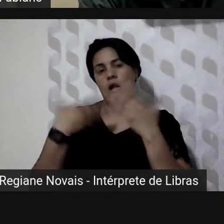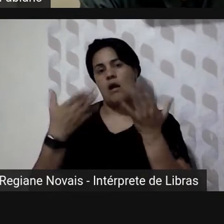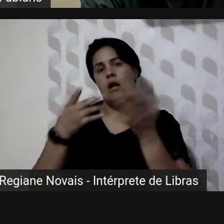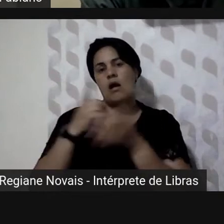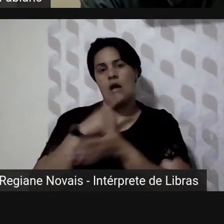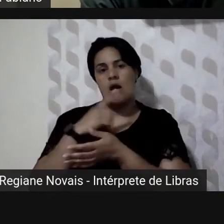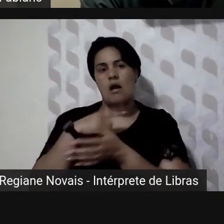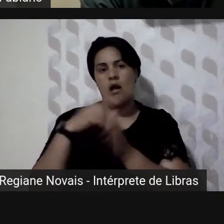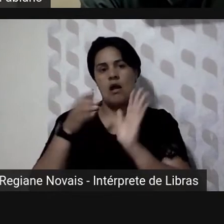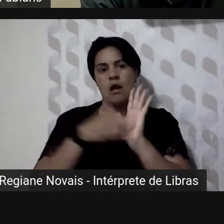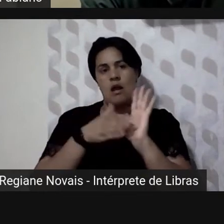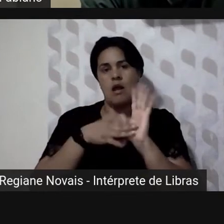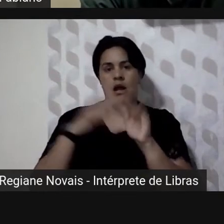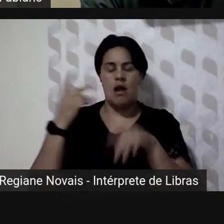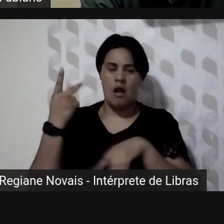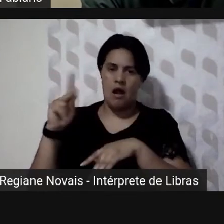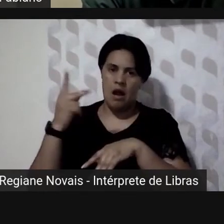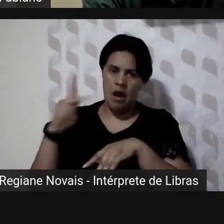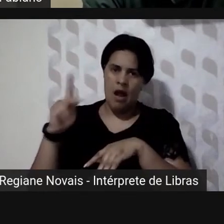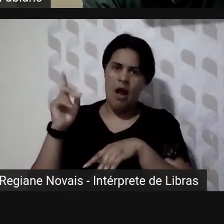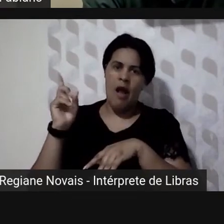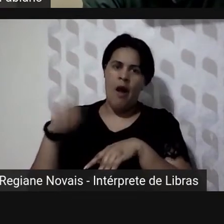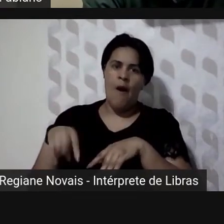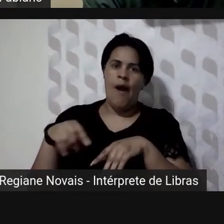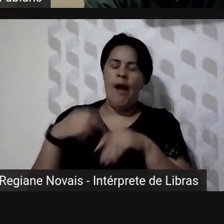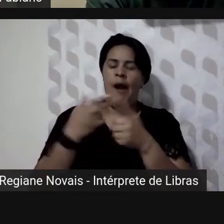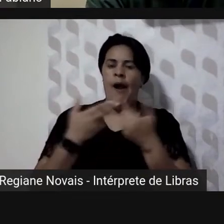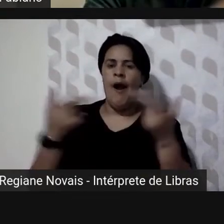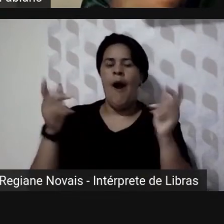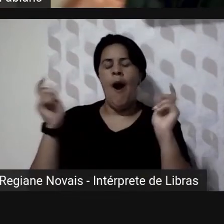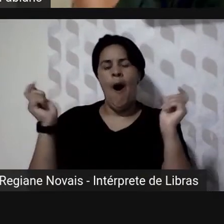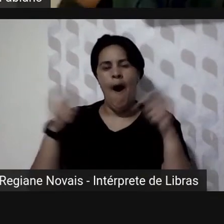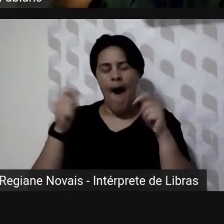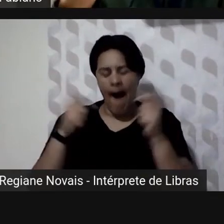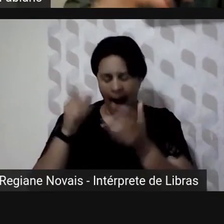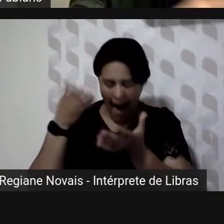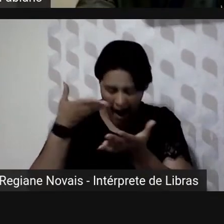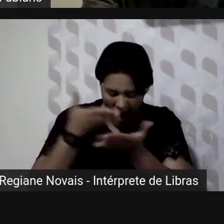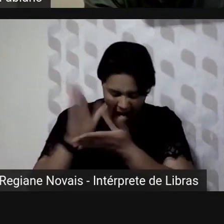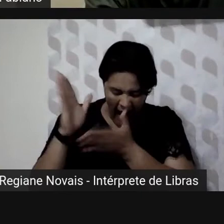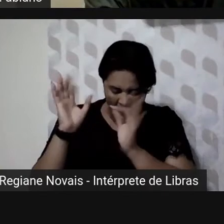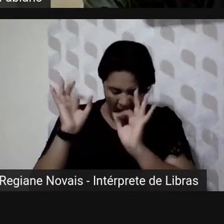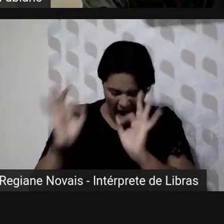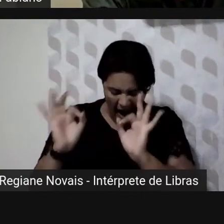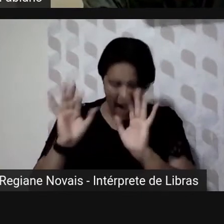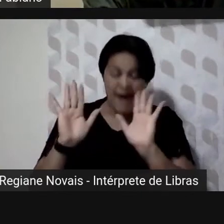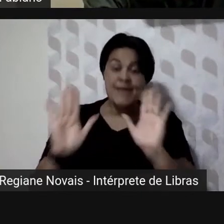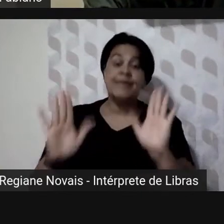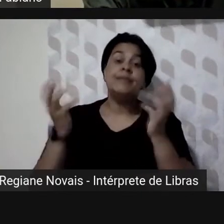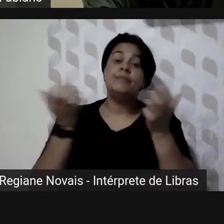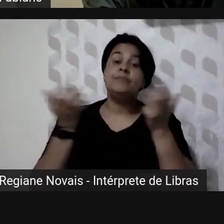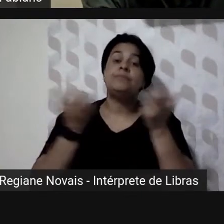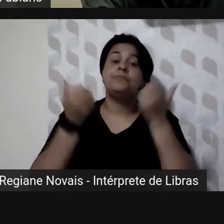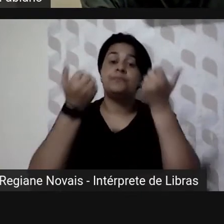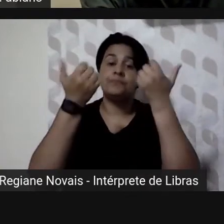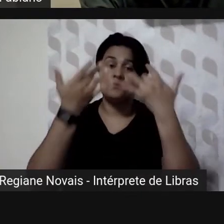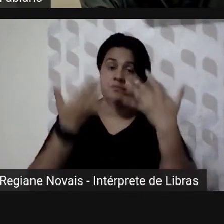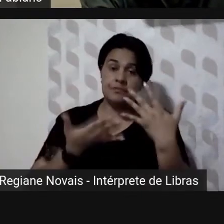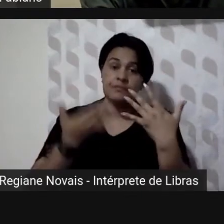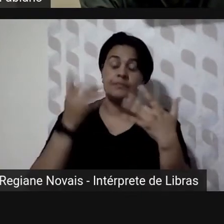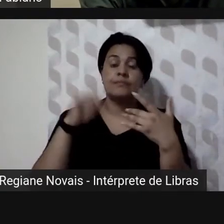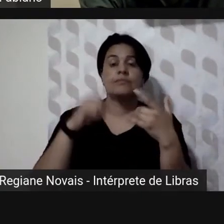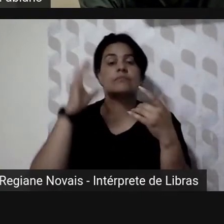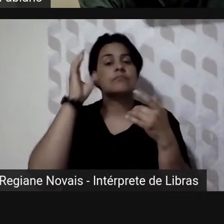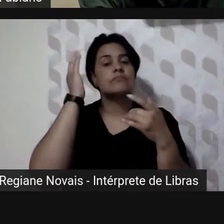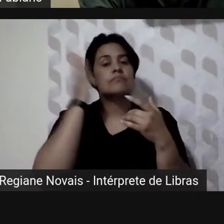propósito o de ser viável queria que você fizesse um balanço voltando aí no tempo se vendo lá no